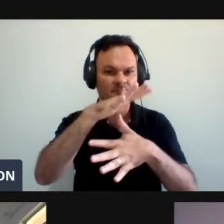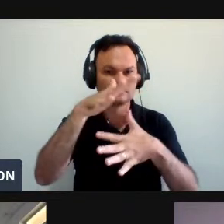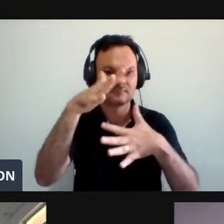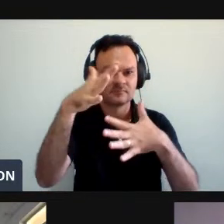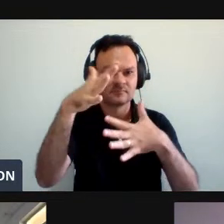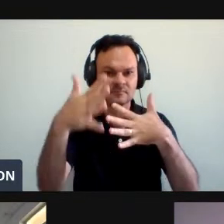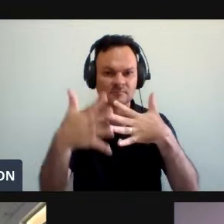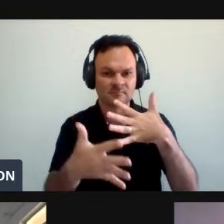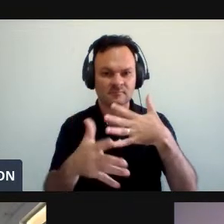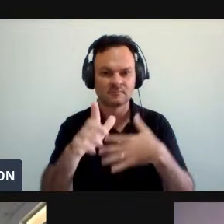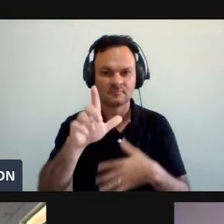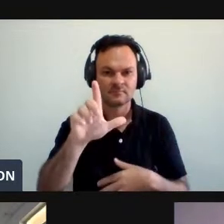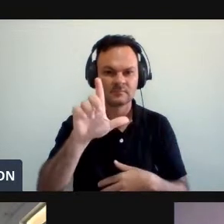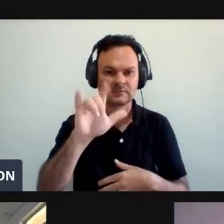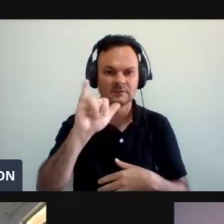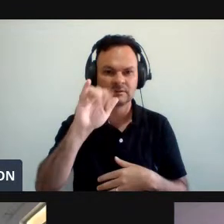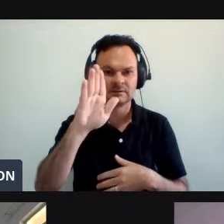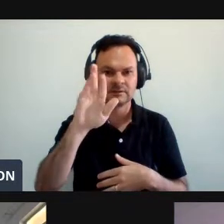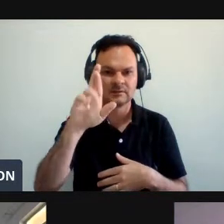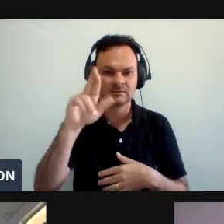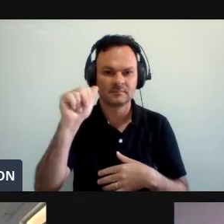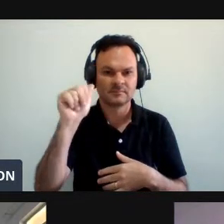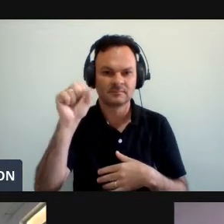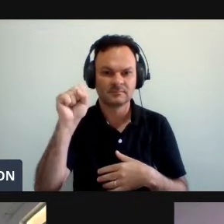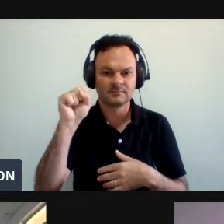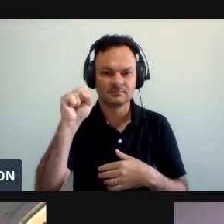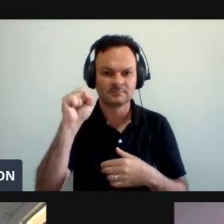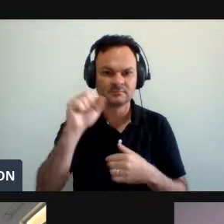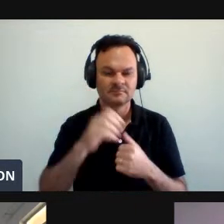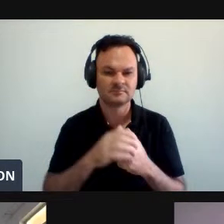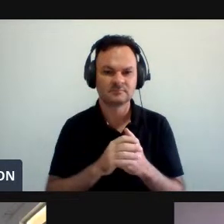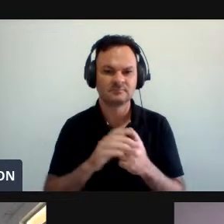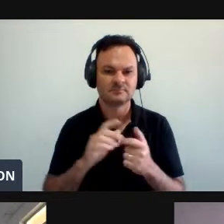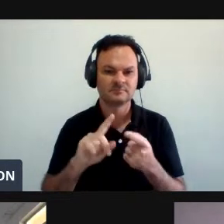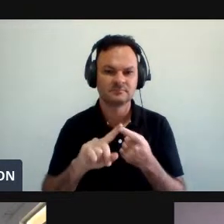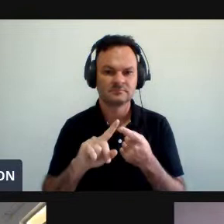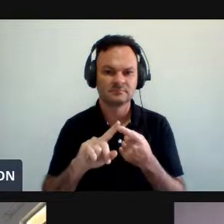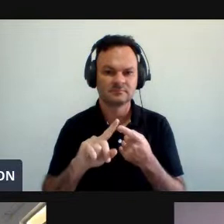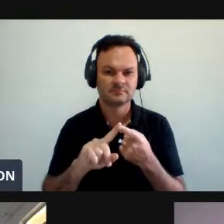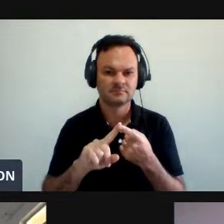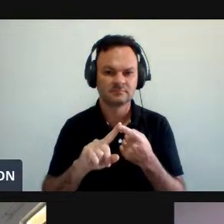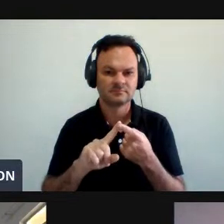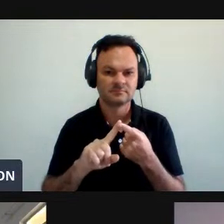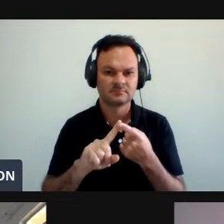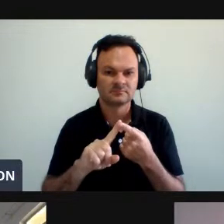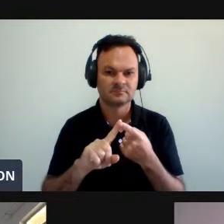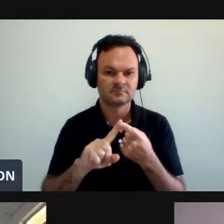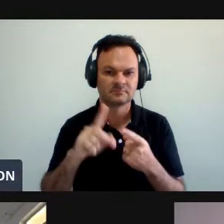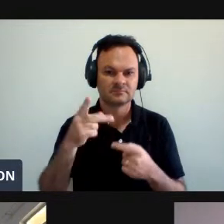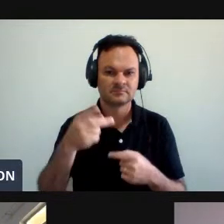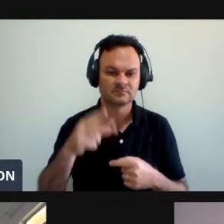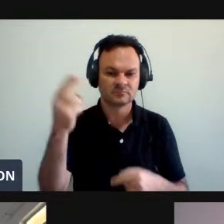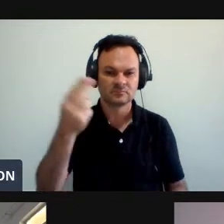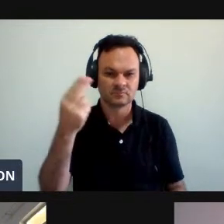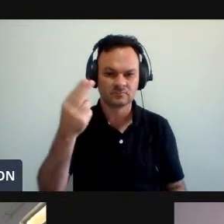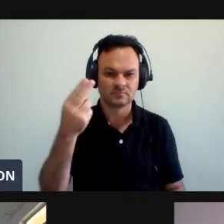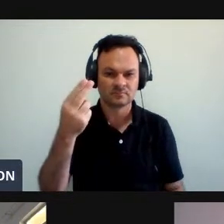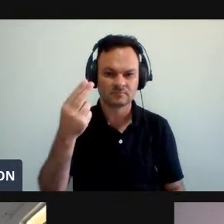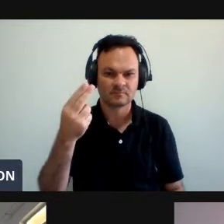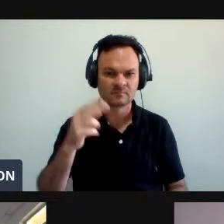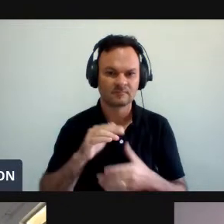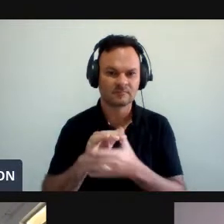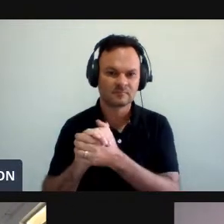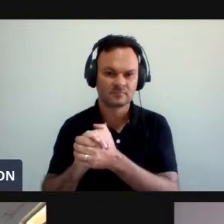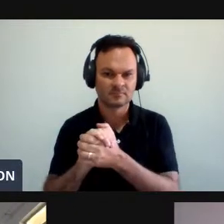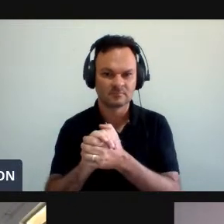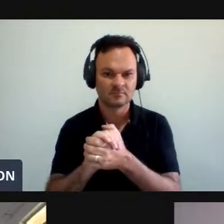surdos Que também faz parte Da nossa universidade A eles também Nossa saudação